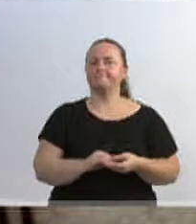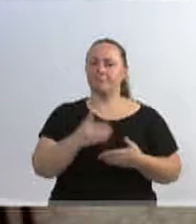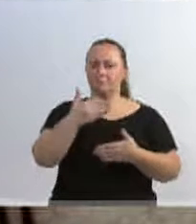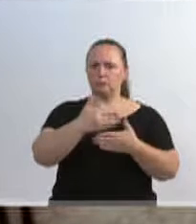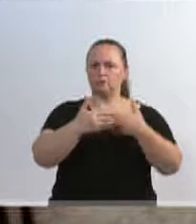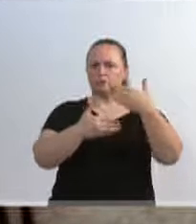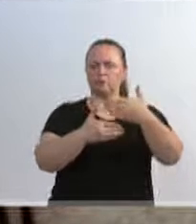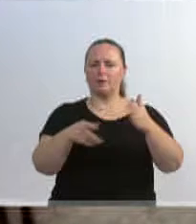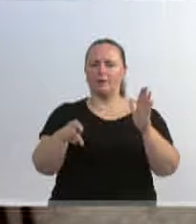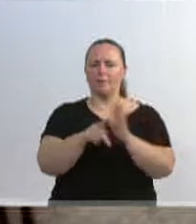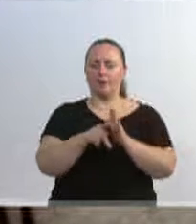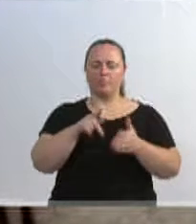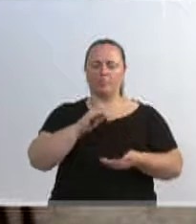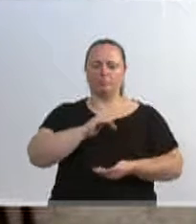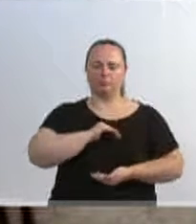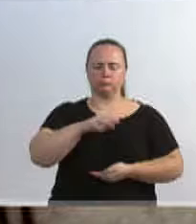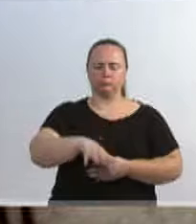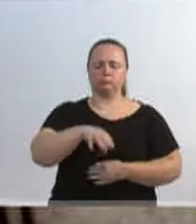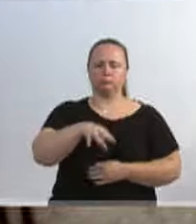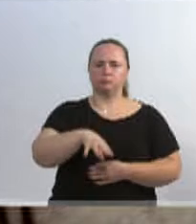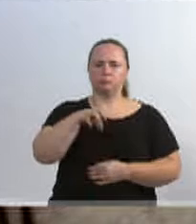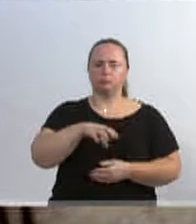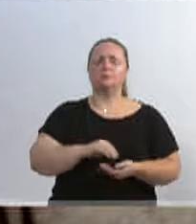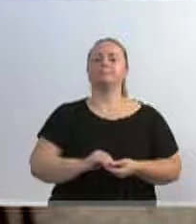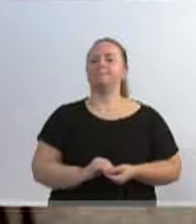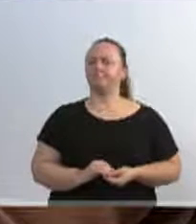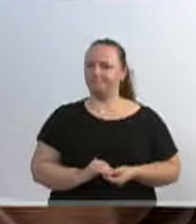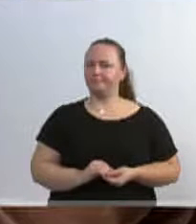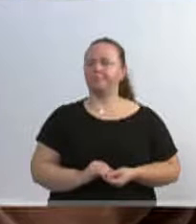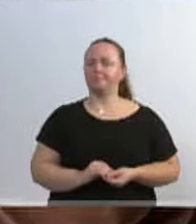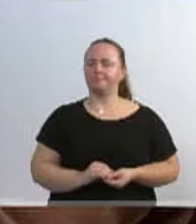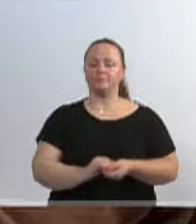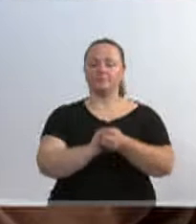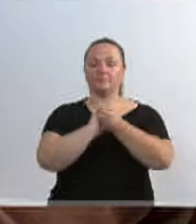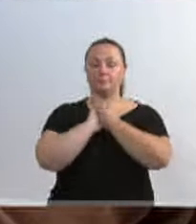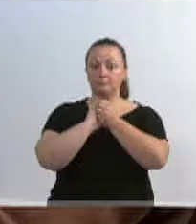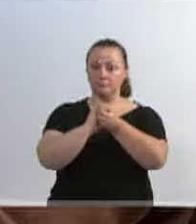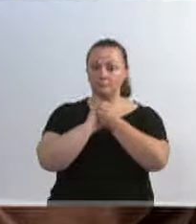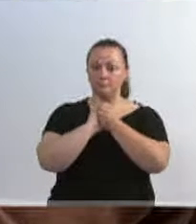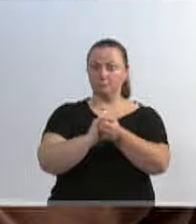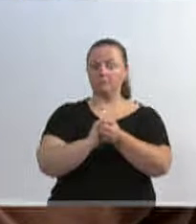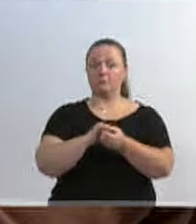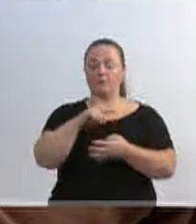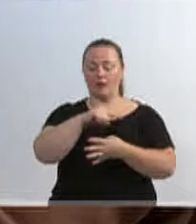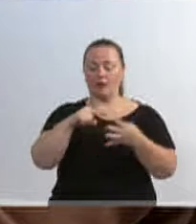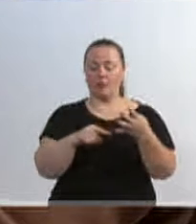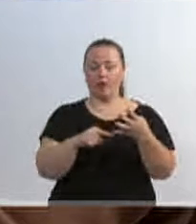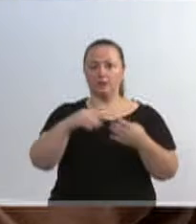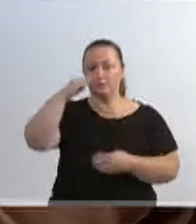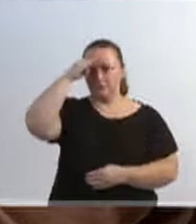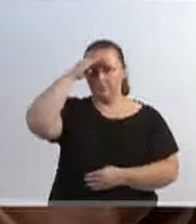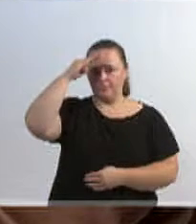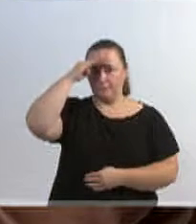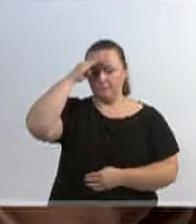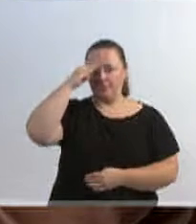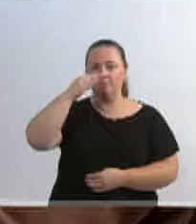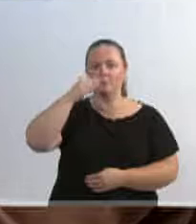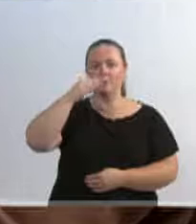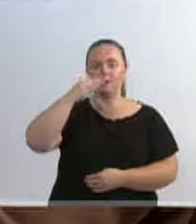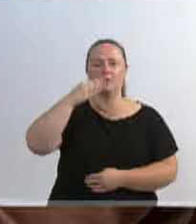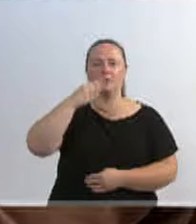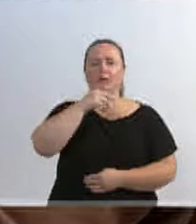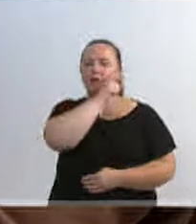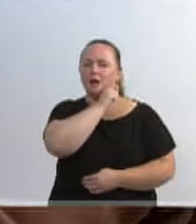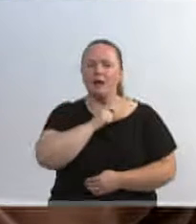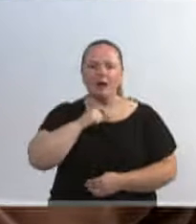defesa civil e bombeamento. Quero aqui cumprimentar os quatro vereadores, vereador Jovino, vereador Ricardo, bem como